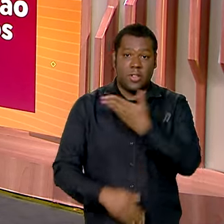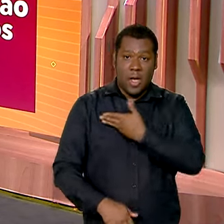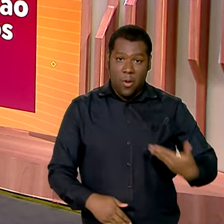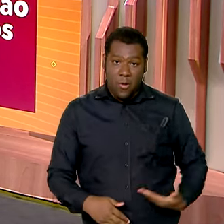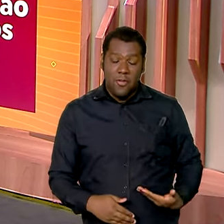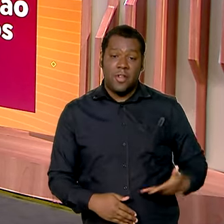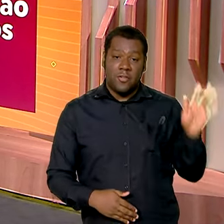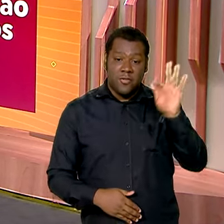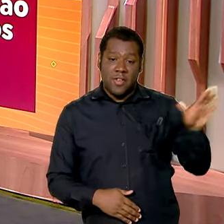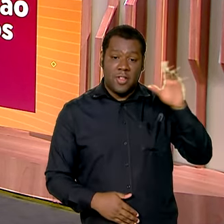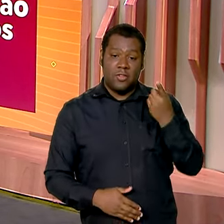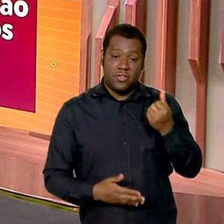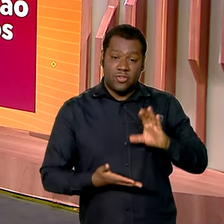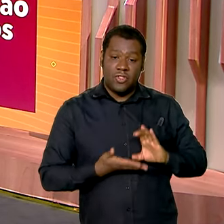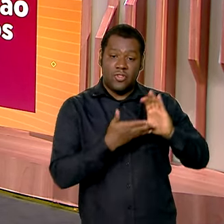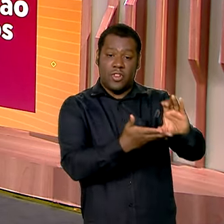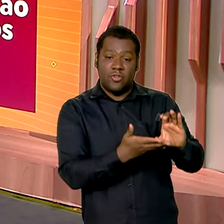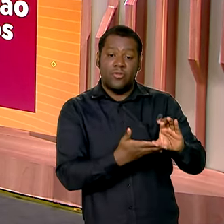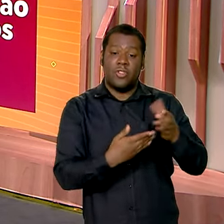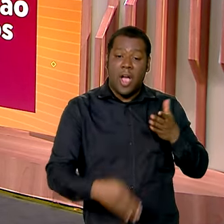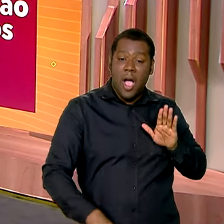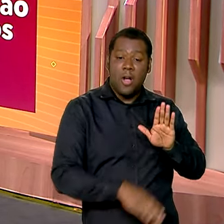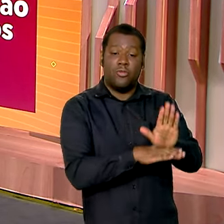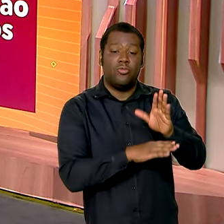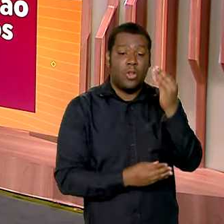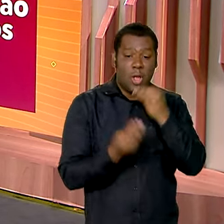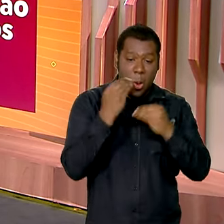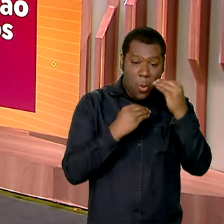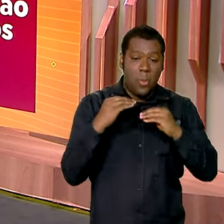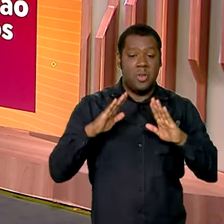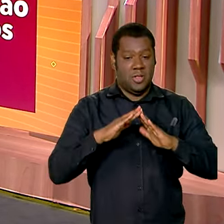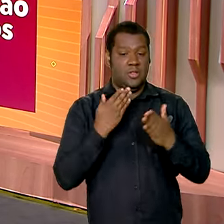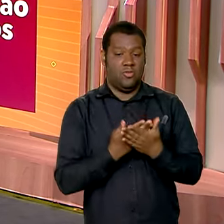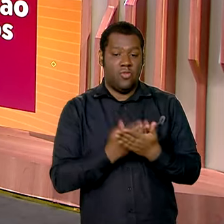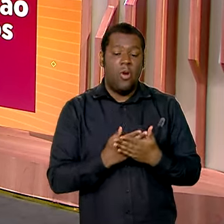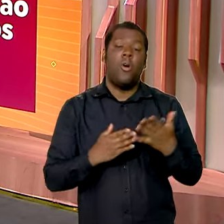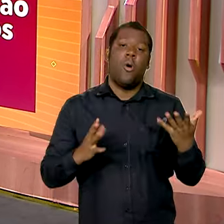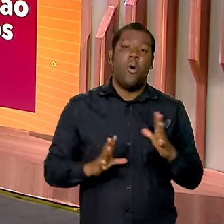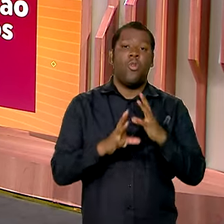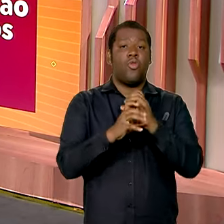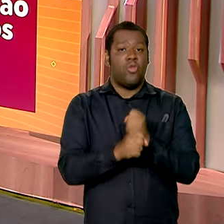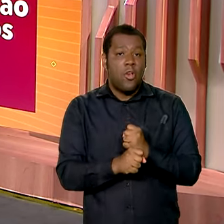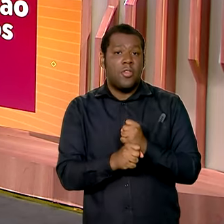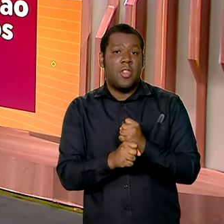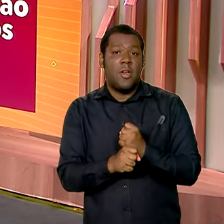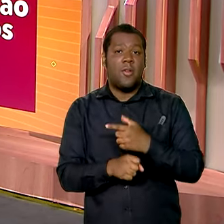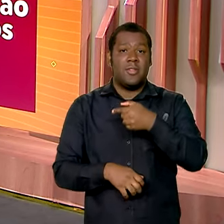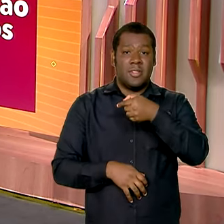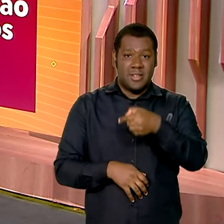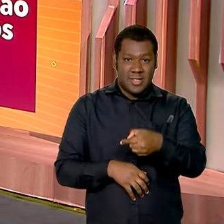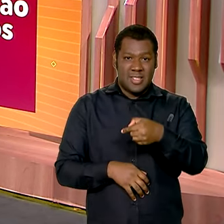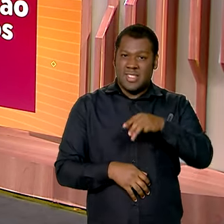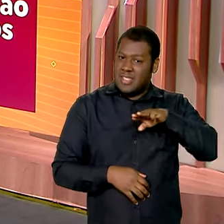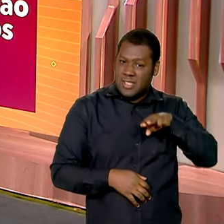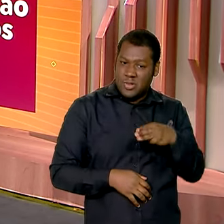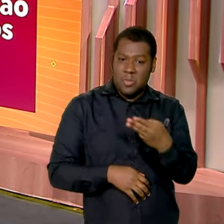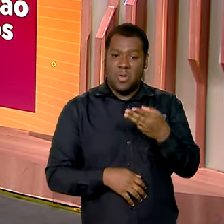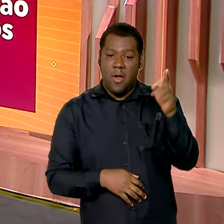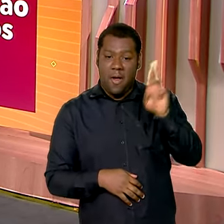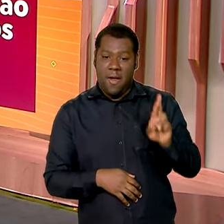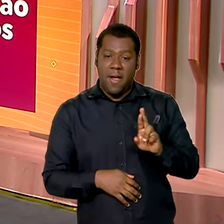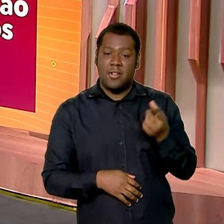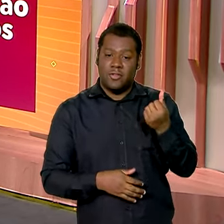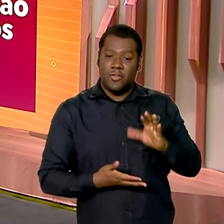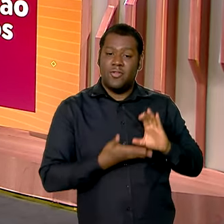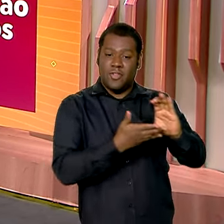reajustados para alimentação escolar, um total aí de quase 7 milhões de reais